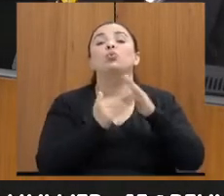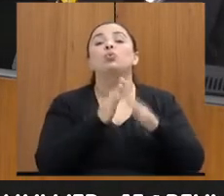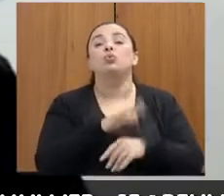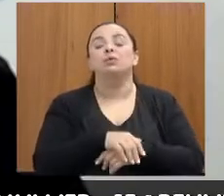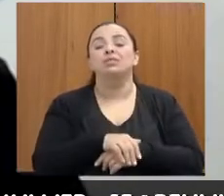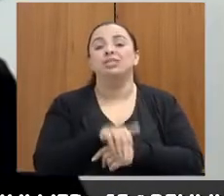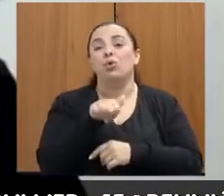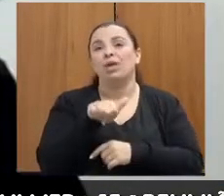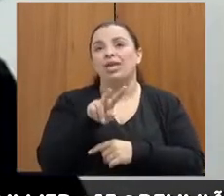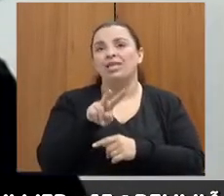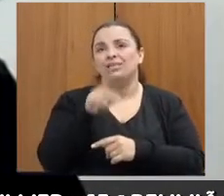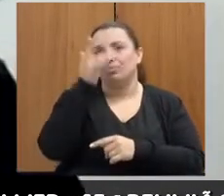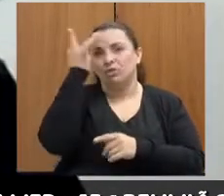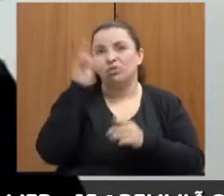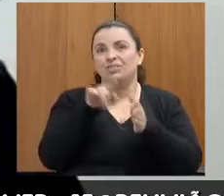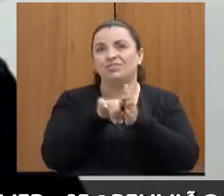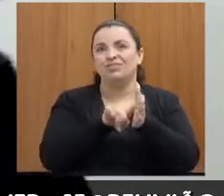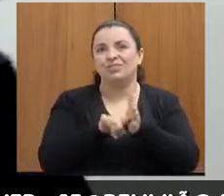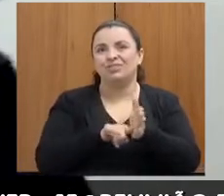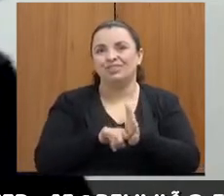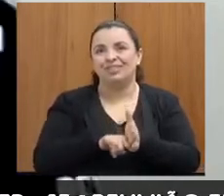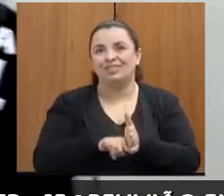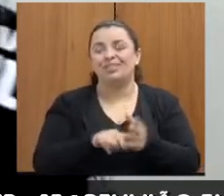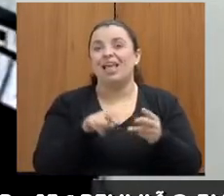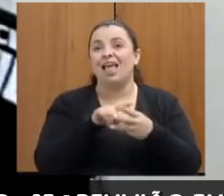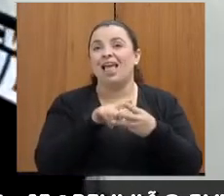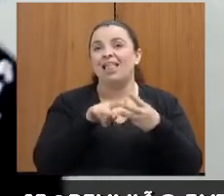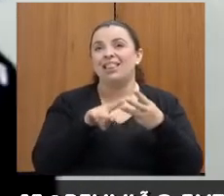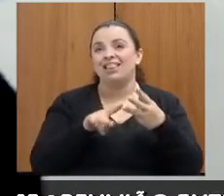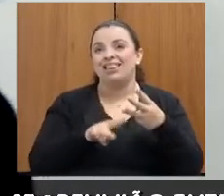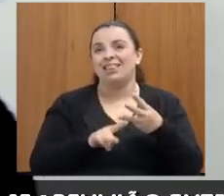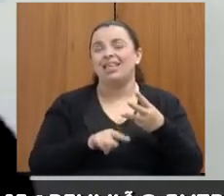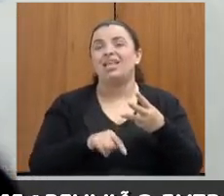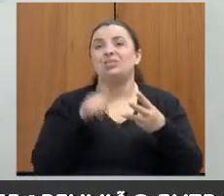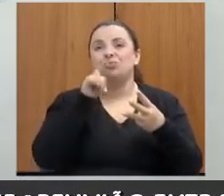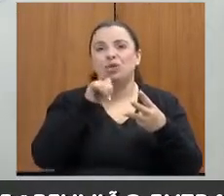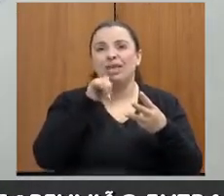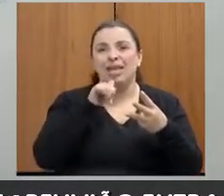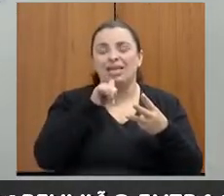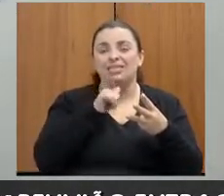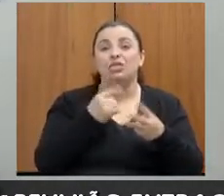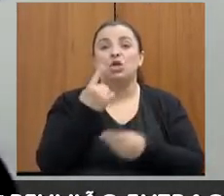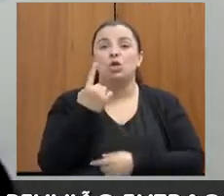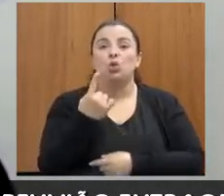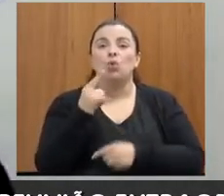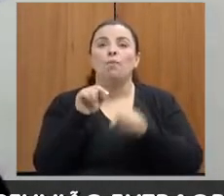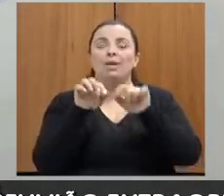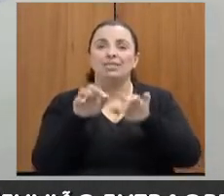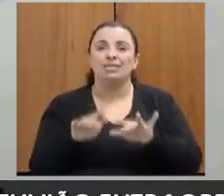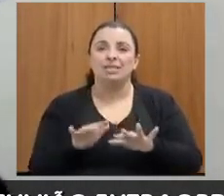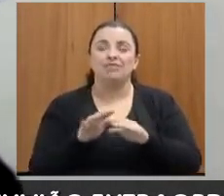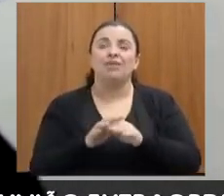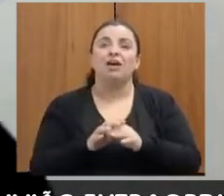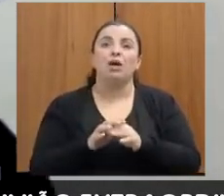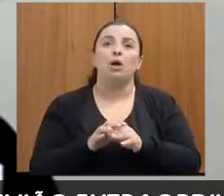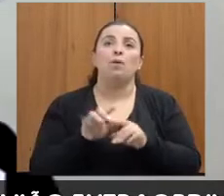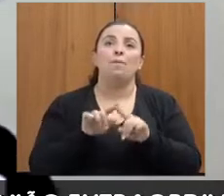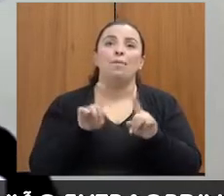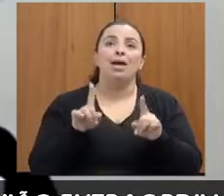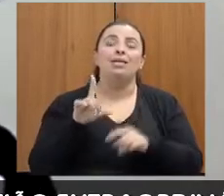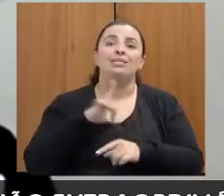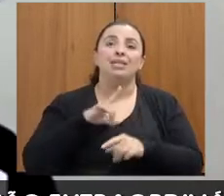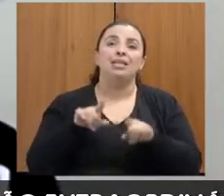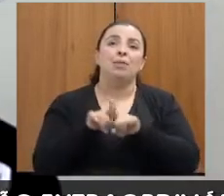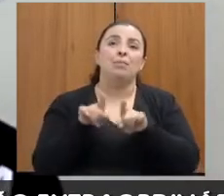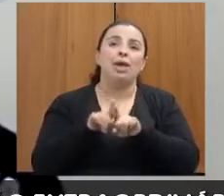investigadores e 3 mulheres, 3 investigadoras e 1 escrivão. Só que nós contamos com o pessoal da